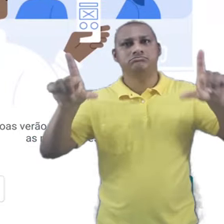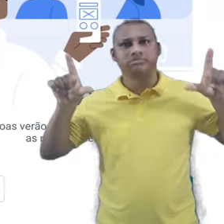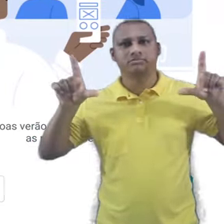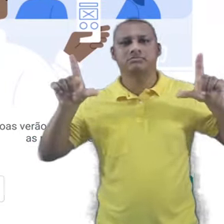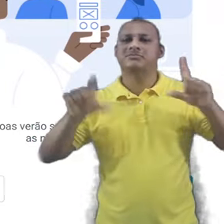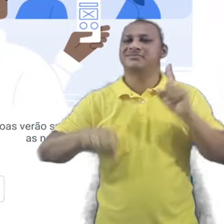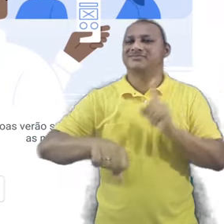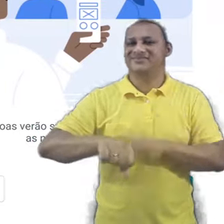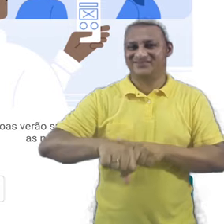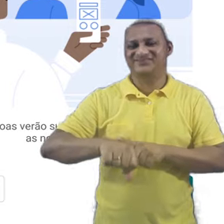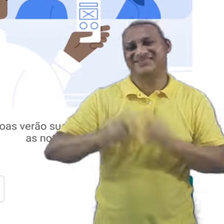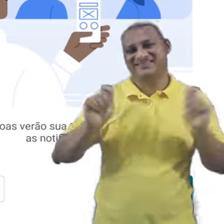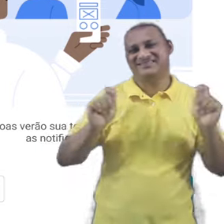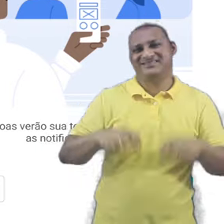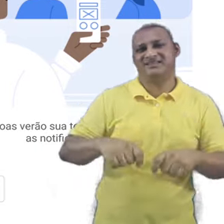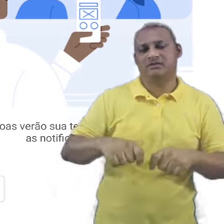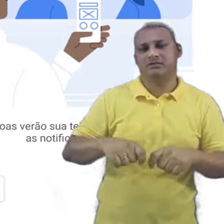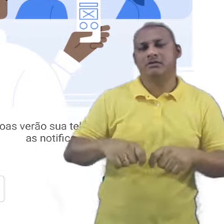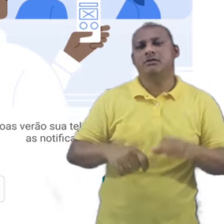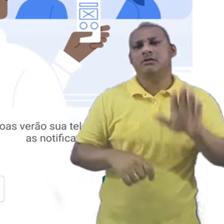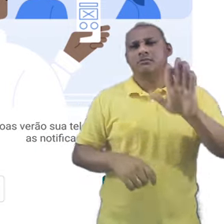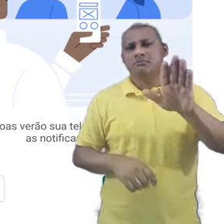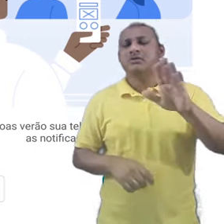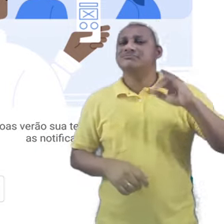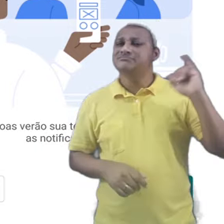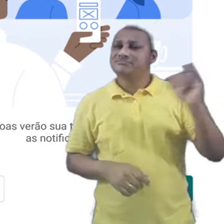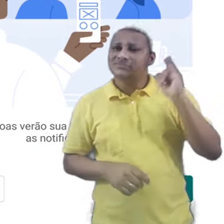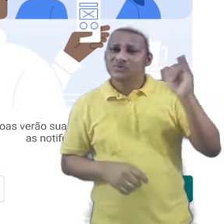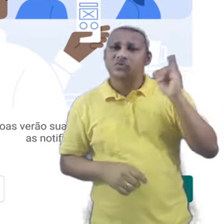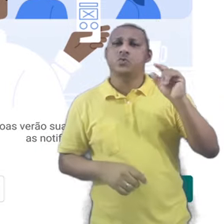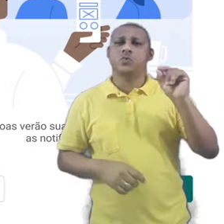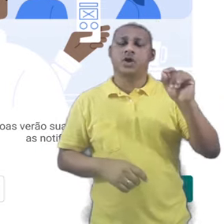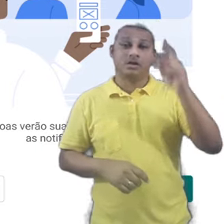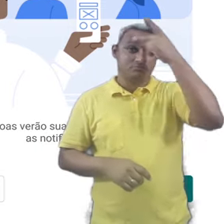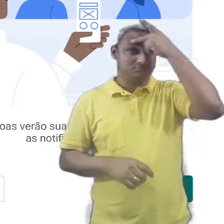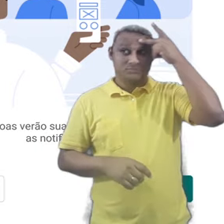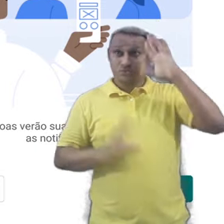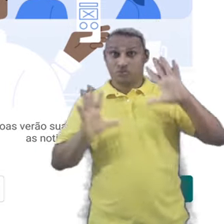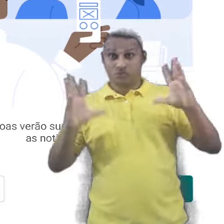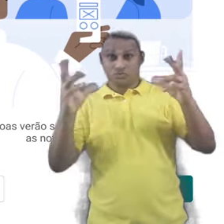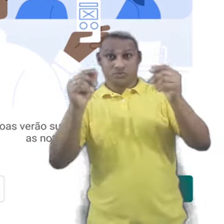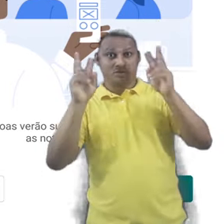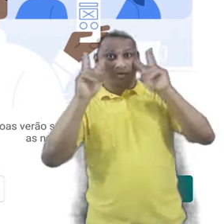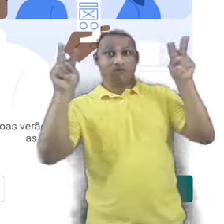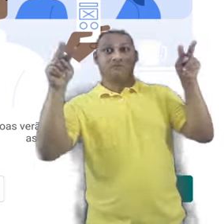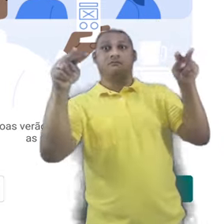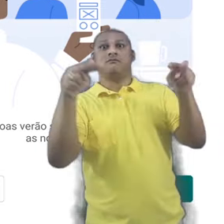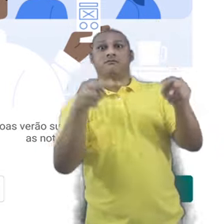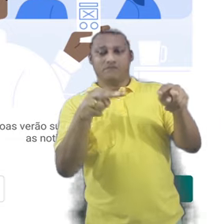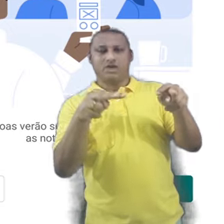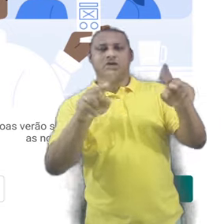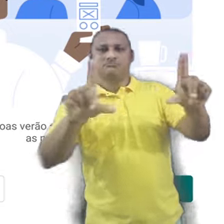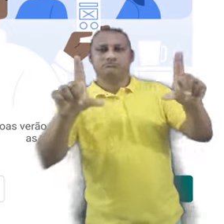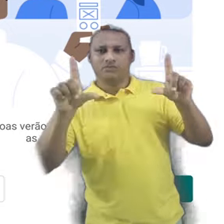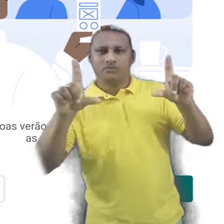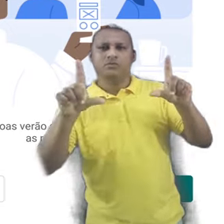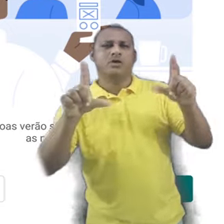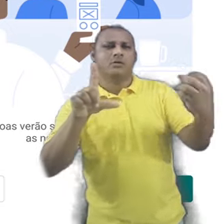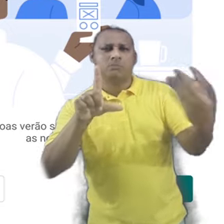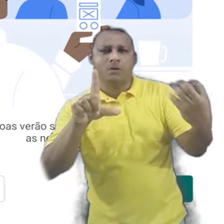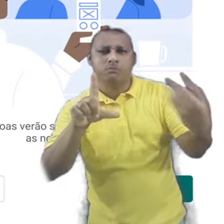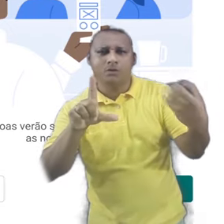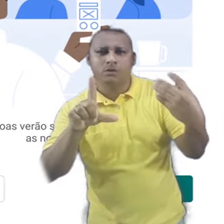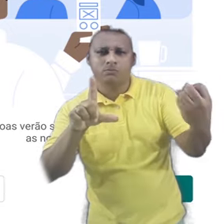tela. Quando sua tela é apresentada, os participantes da videoconferência podem ver toda a sua tela,